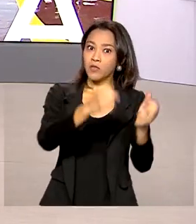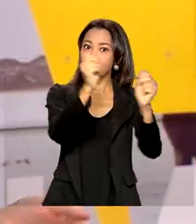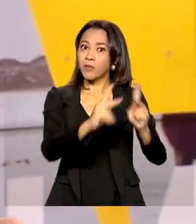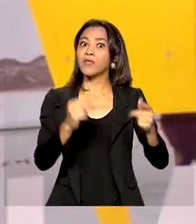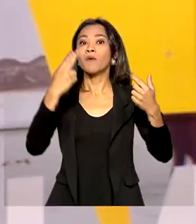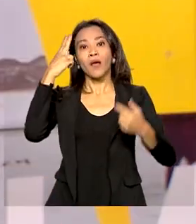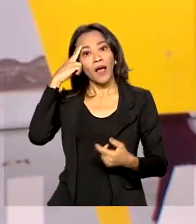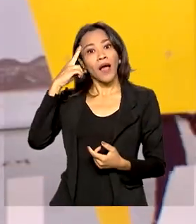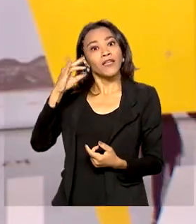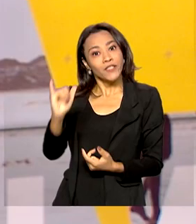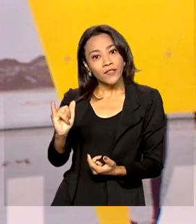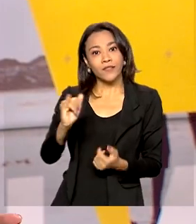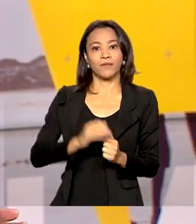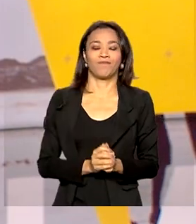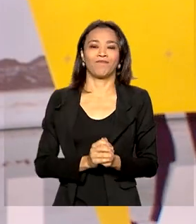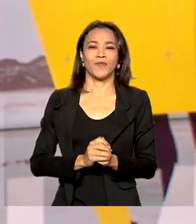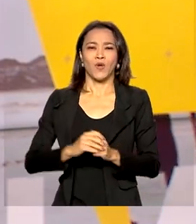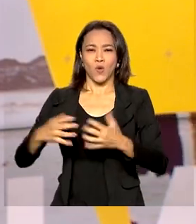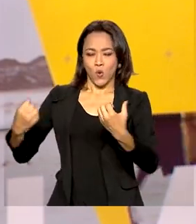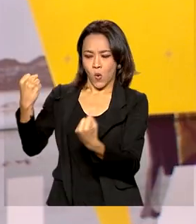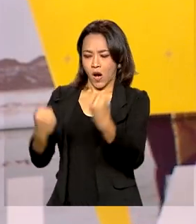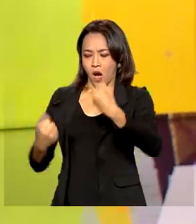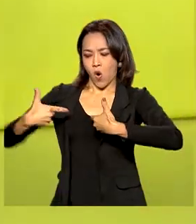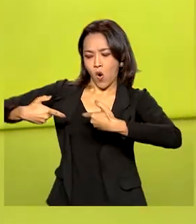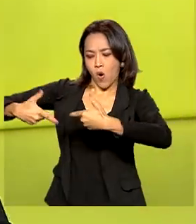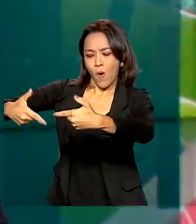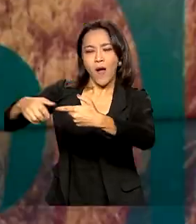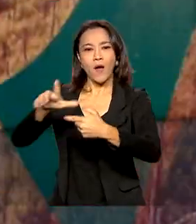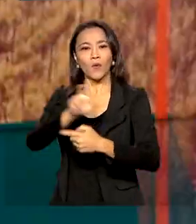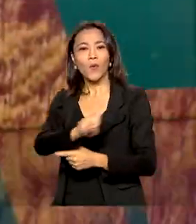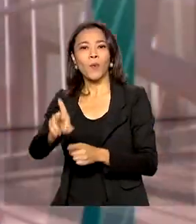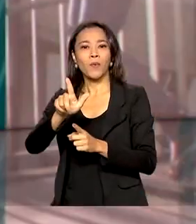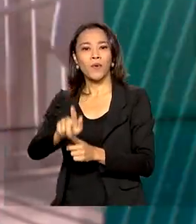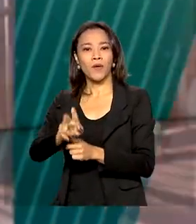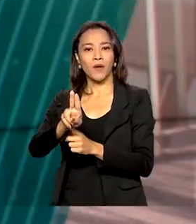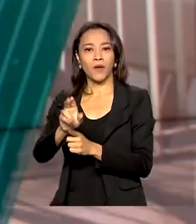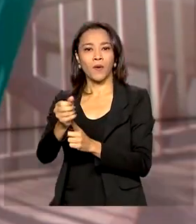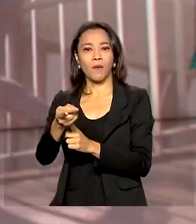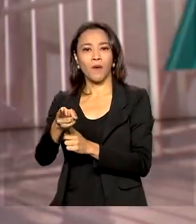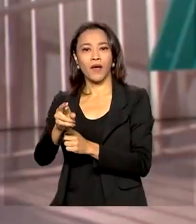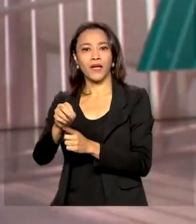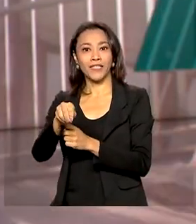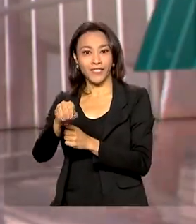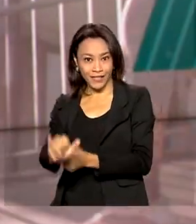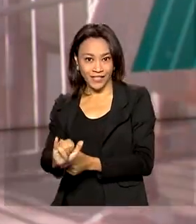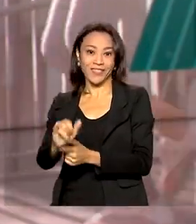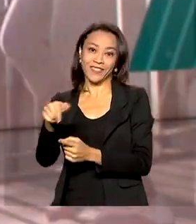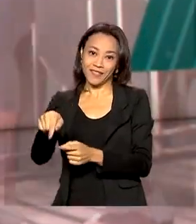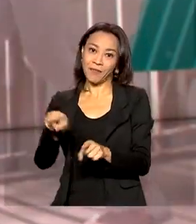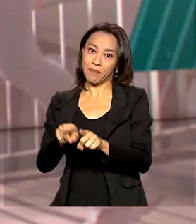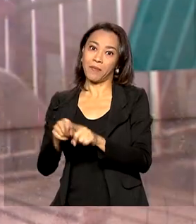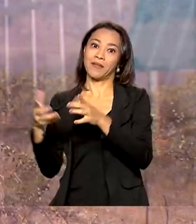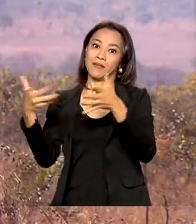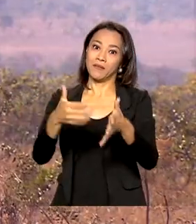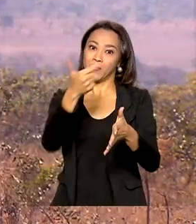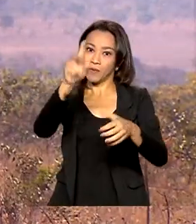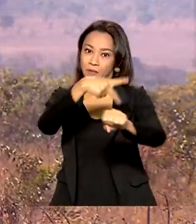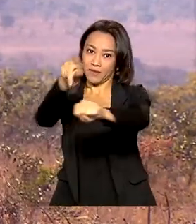Haiti. O blindado mais moderno é o Guarani, que também faz parte das Forças Armadas de outros países.